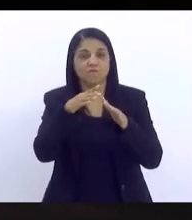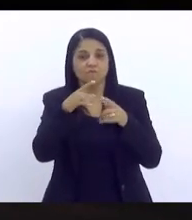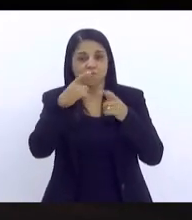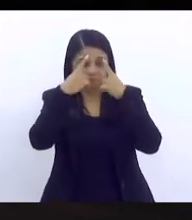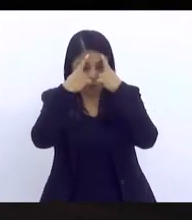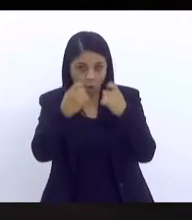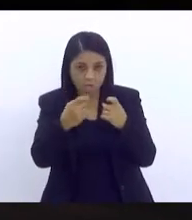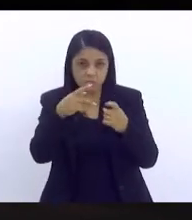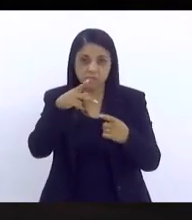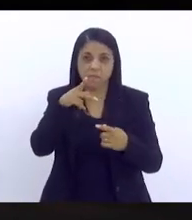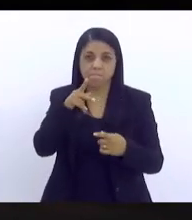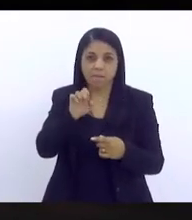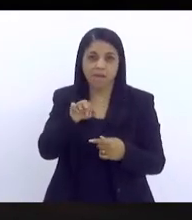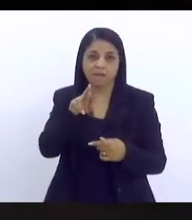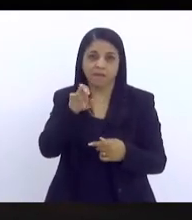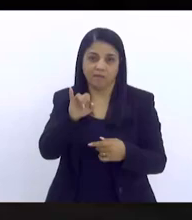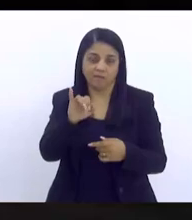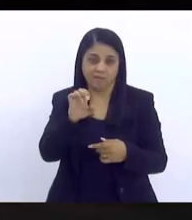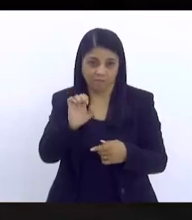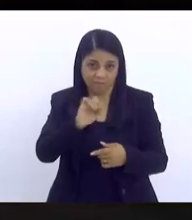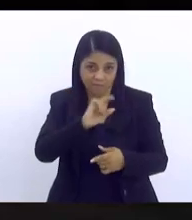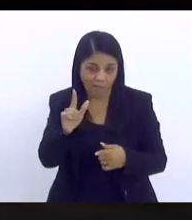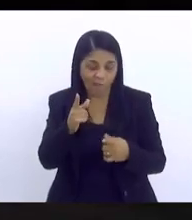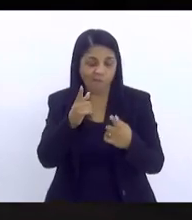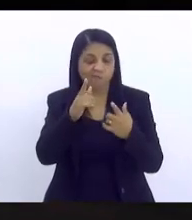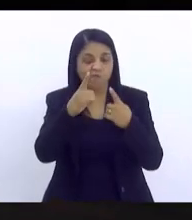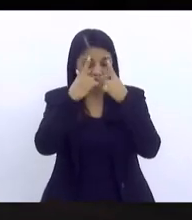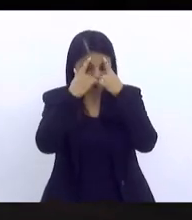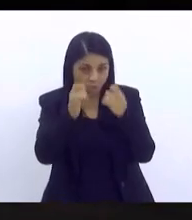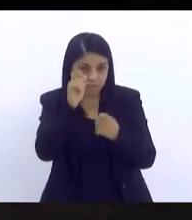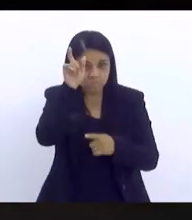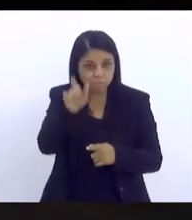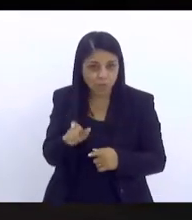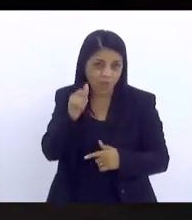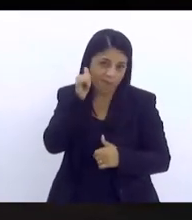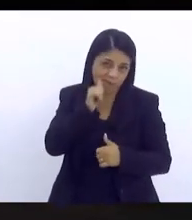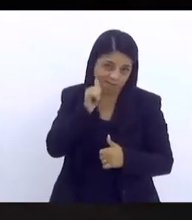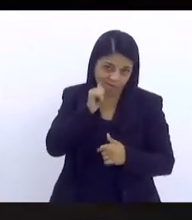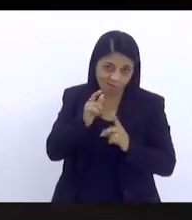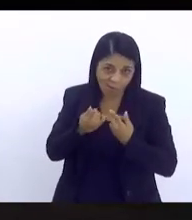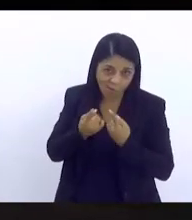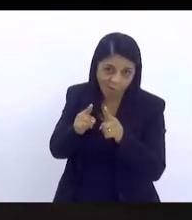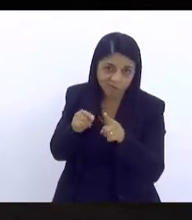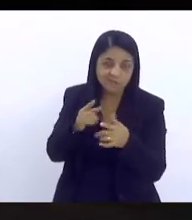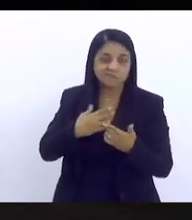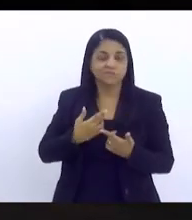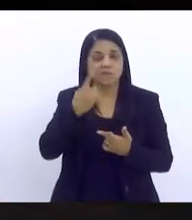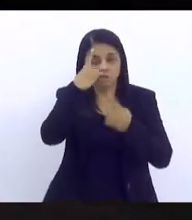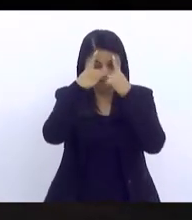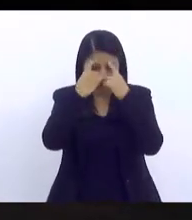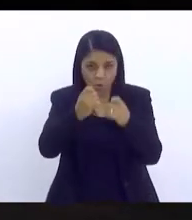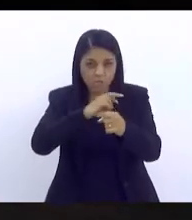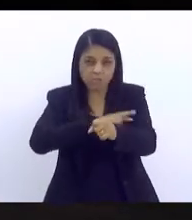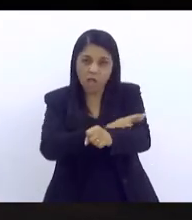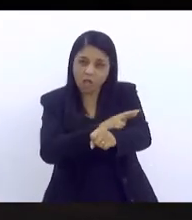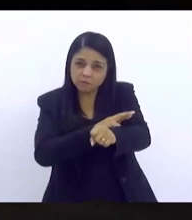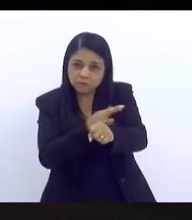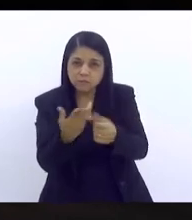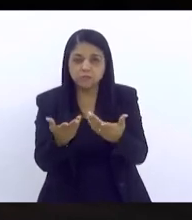ou violência contra a mulher, qualquer situação de violência. A violência do racismo, enfim, que seja.